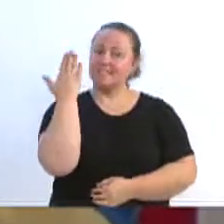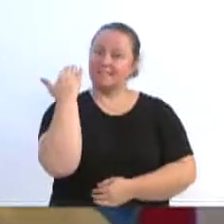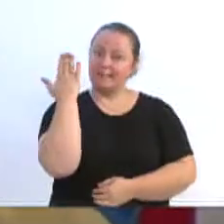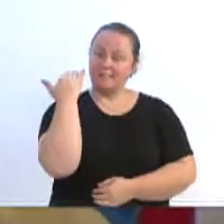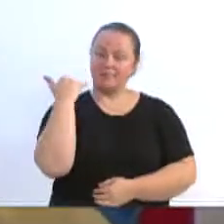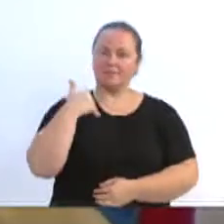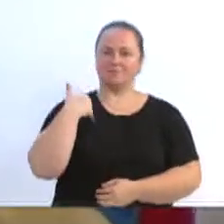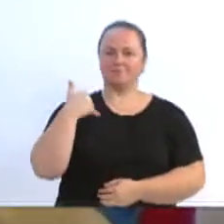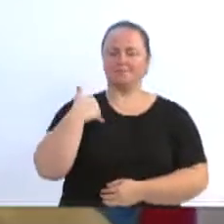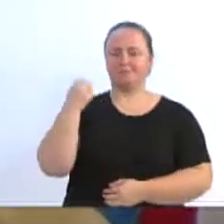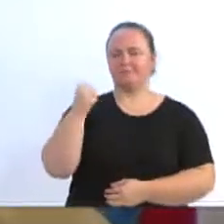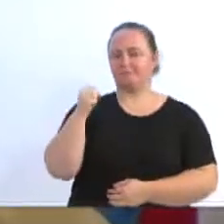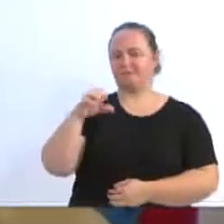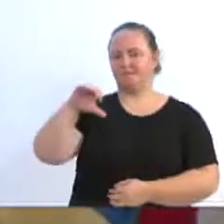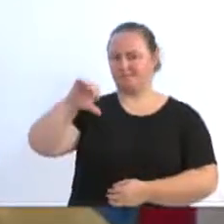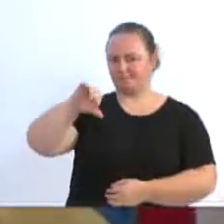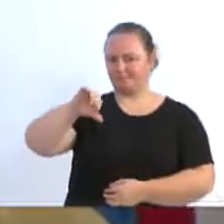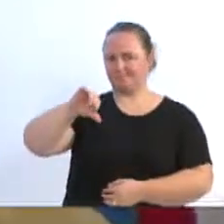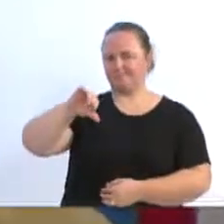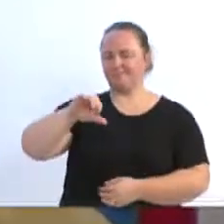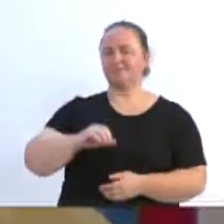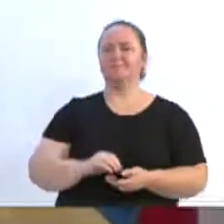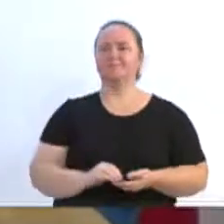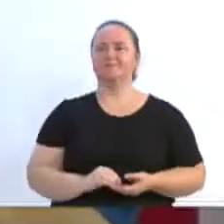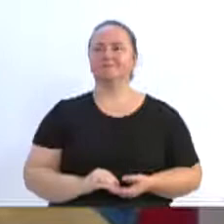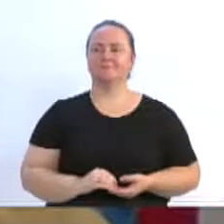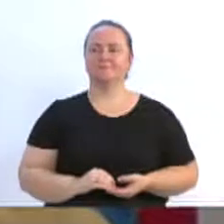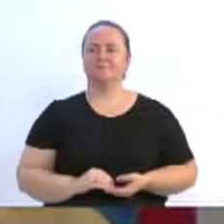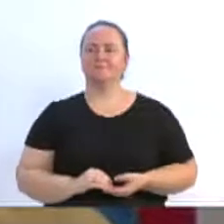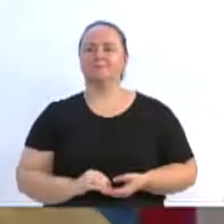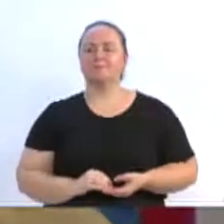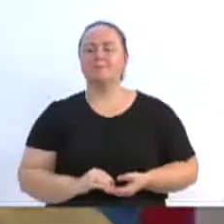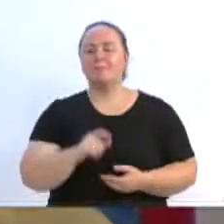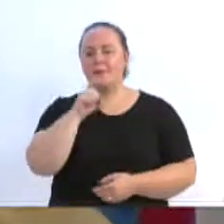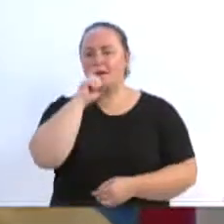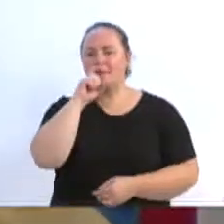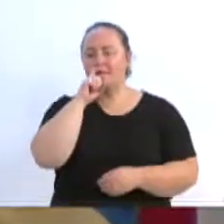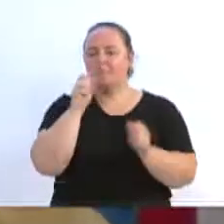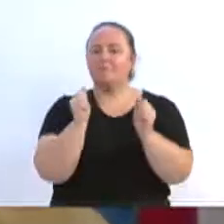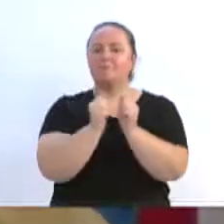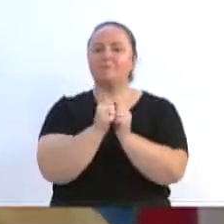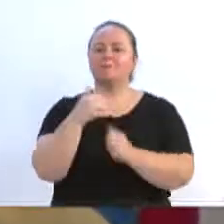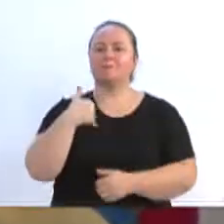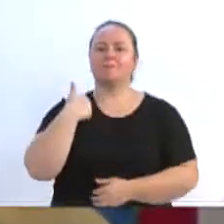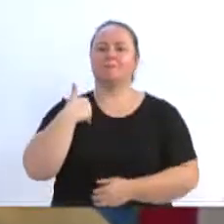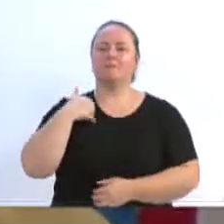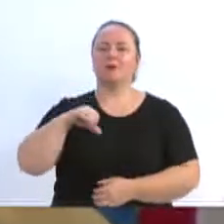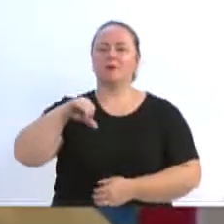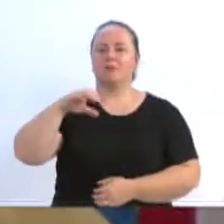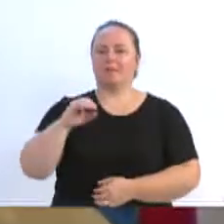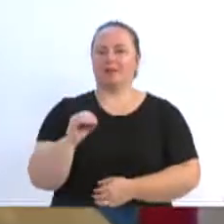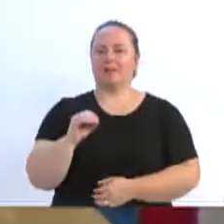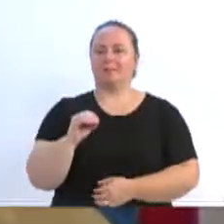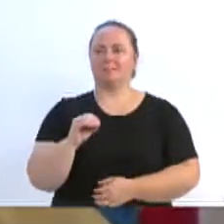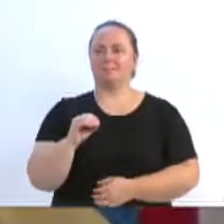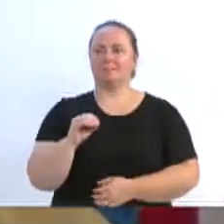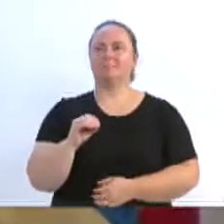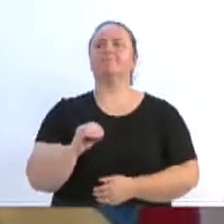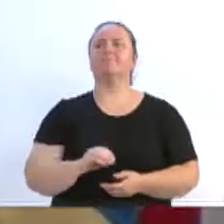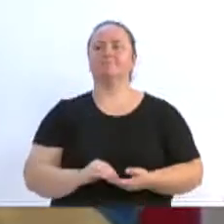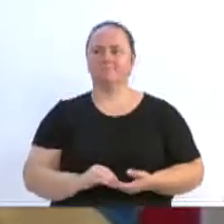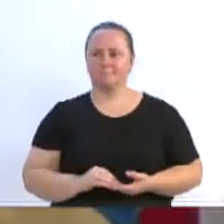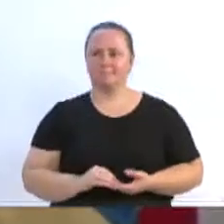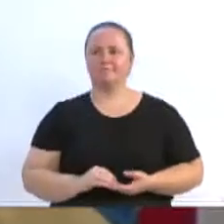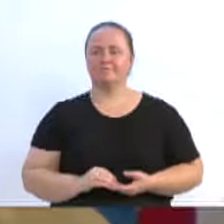89 anos de idade e meu pai está ali junto com 90 anos e dizer que é importante,